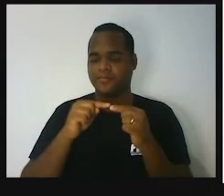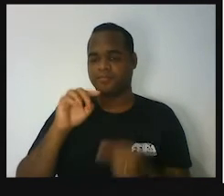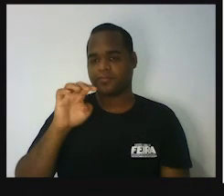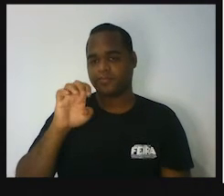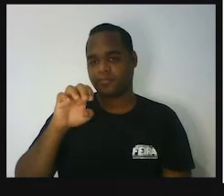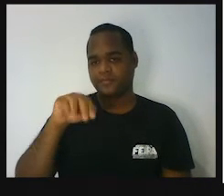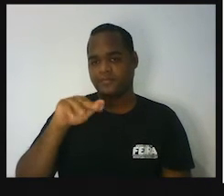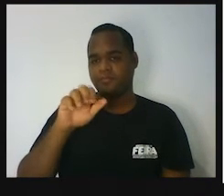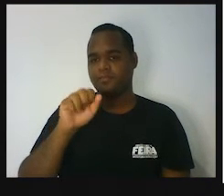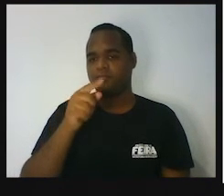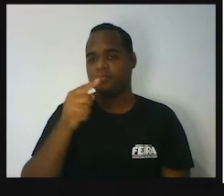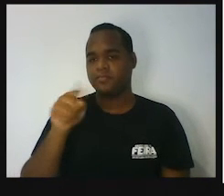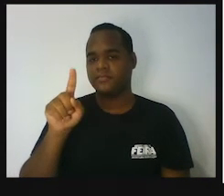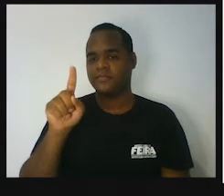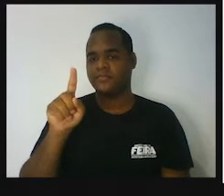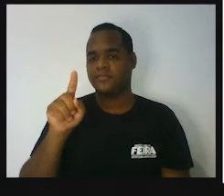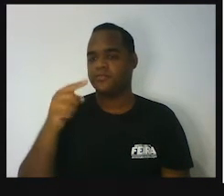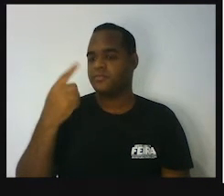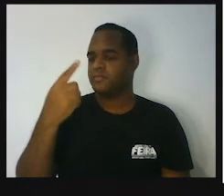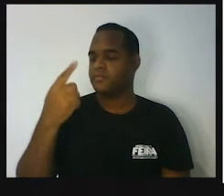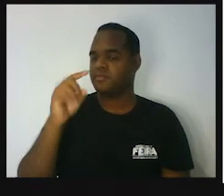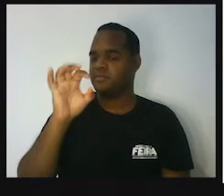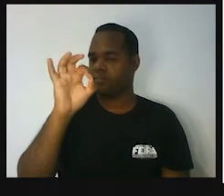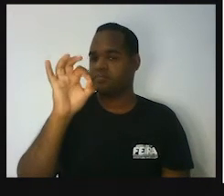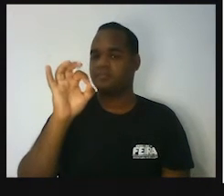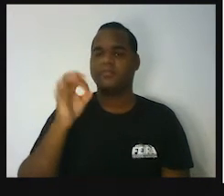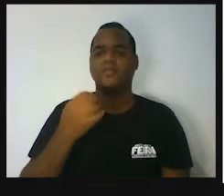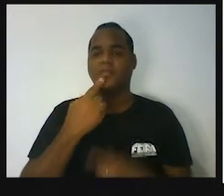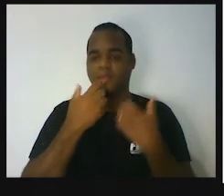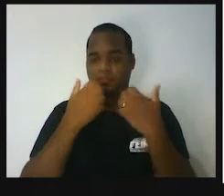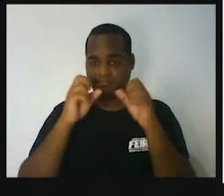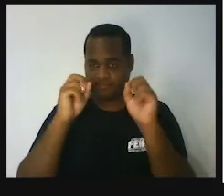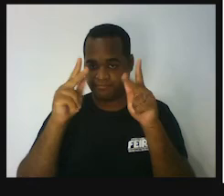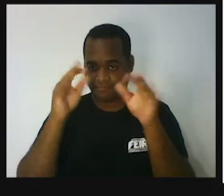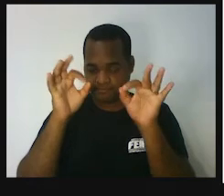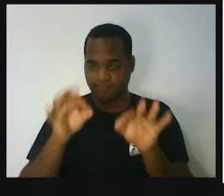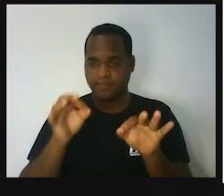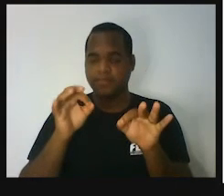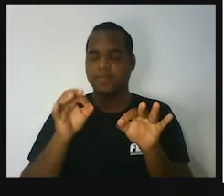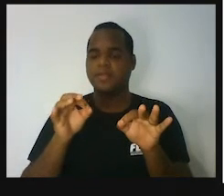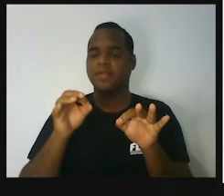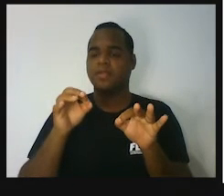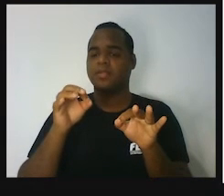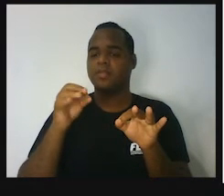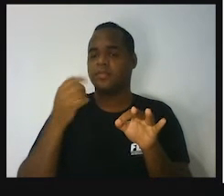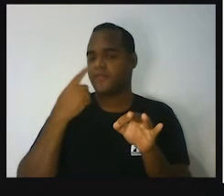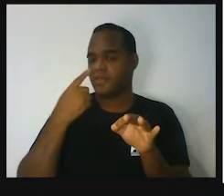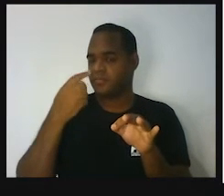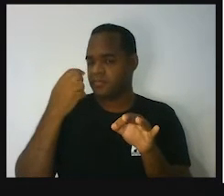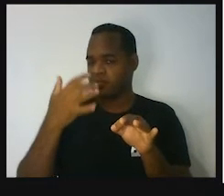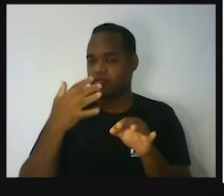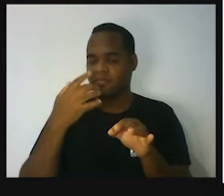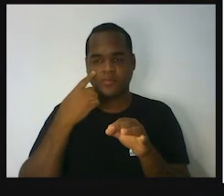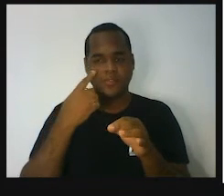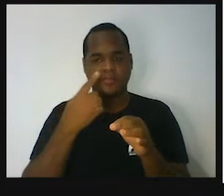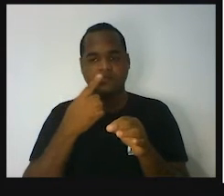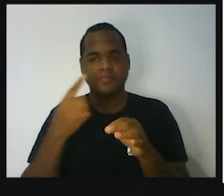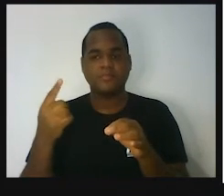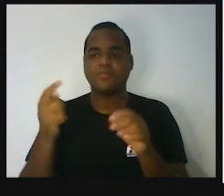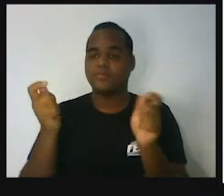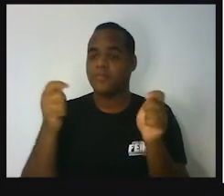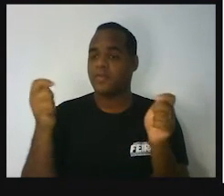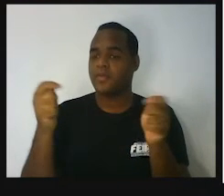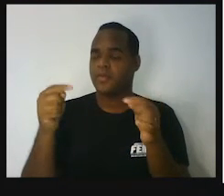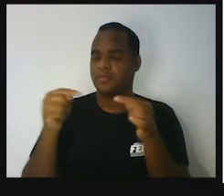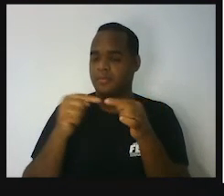do primeiro grau, certo? E aí a gente vai ver todo